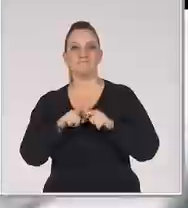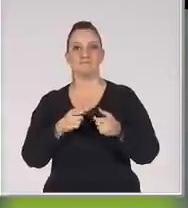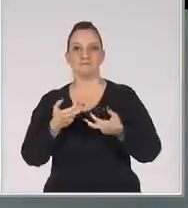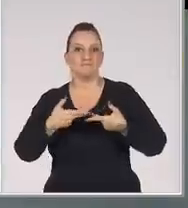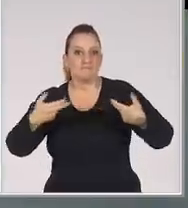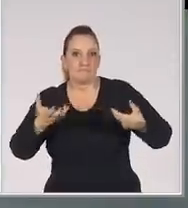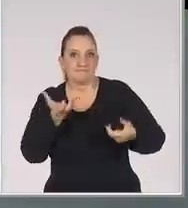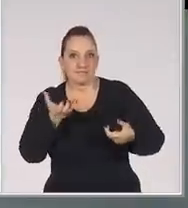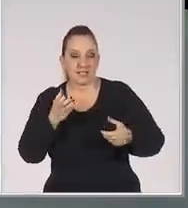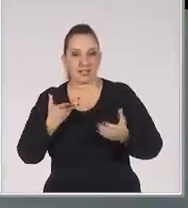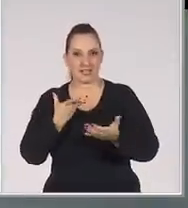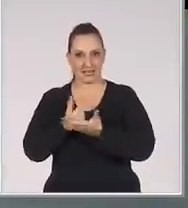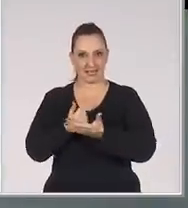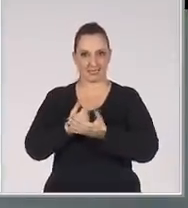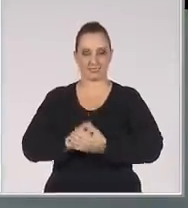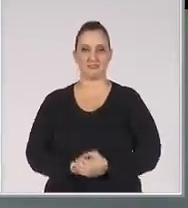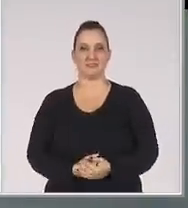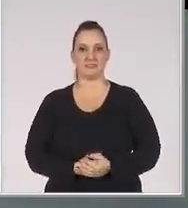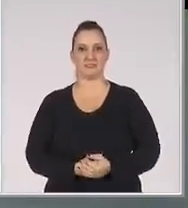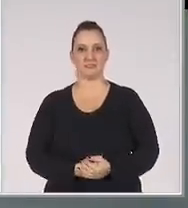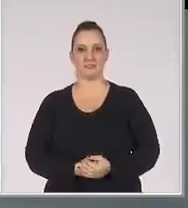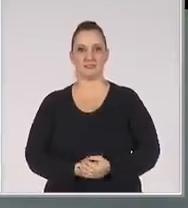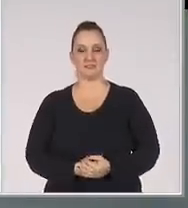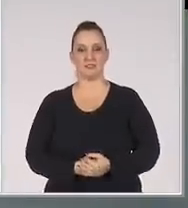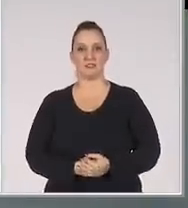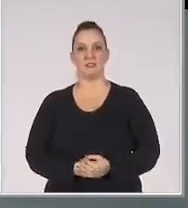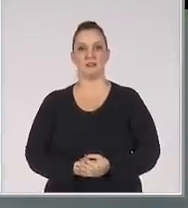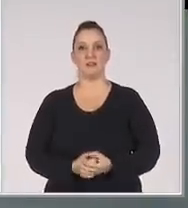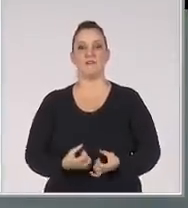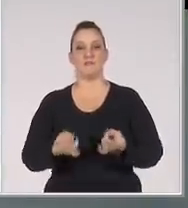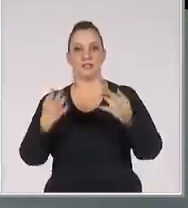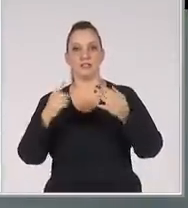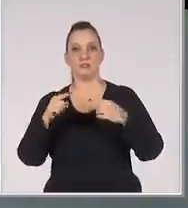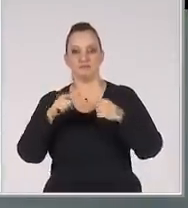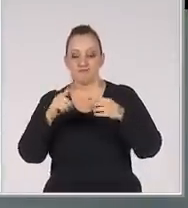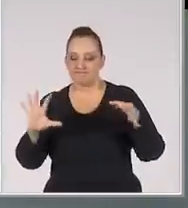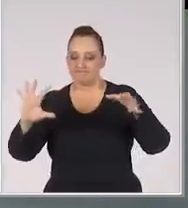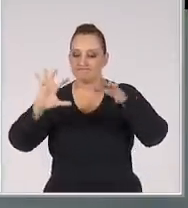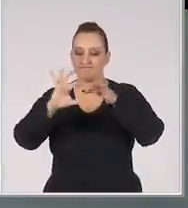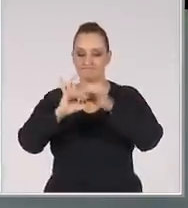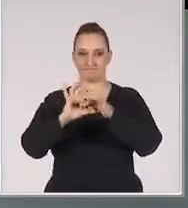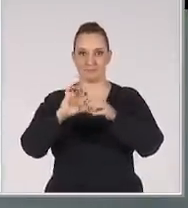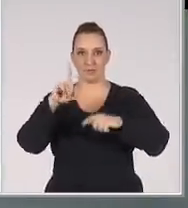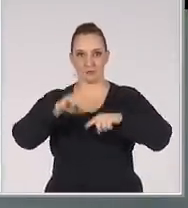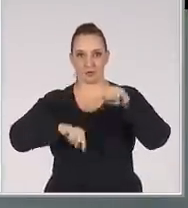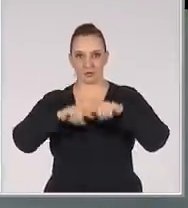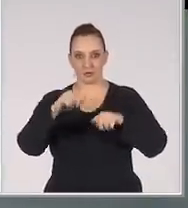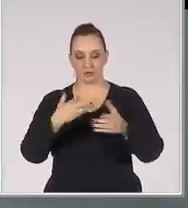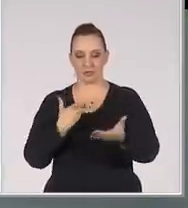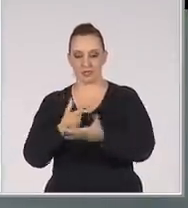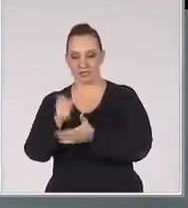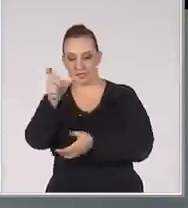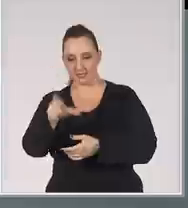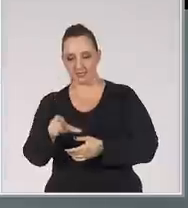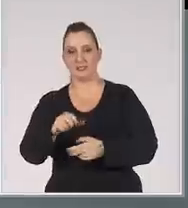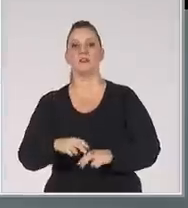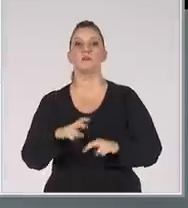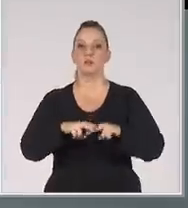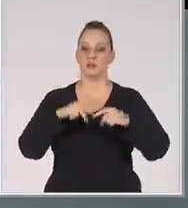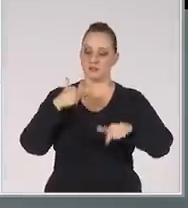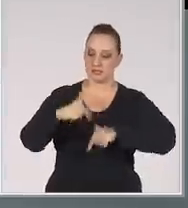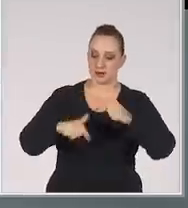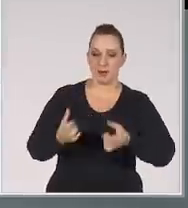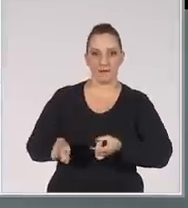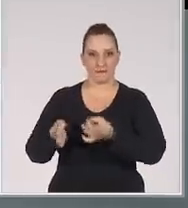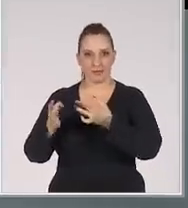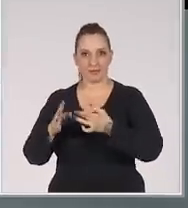clientes O vendedor é o elo entre o cliente E os produtos e serviços É por meio da atuação do vendedor Que